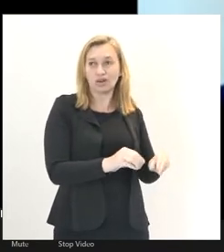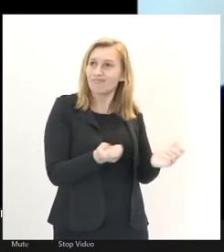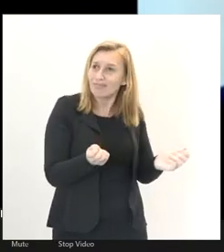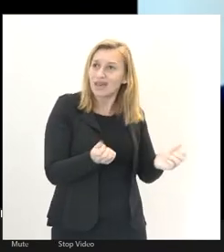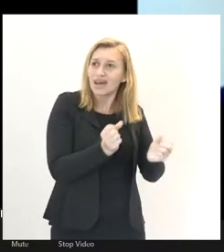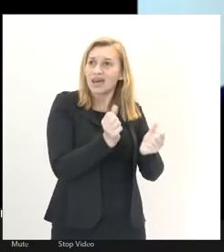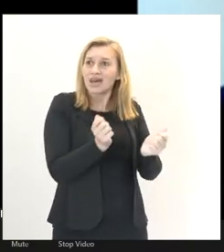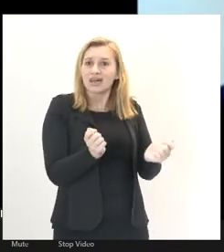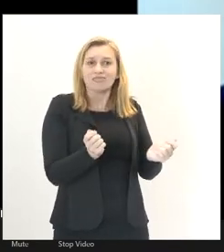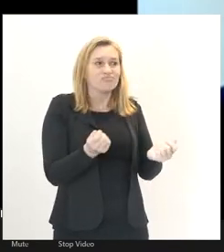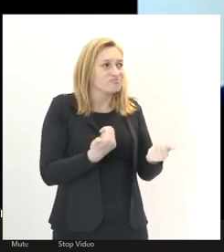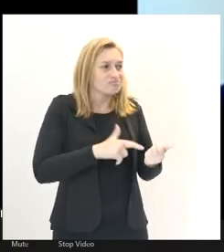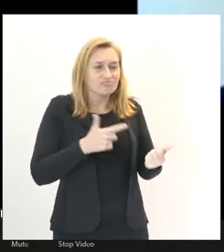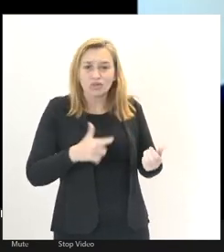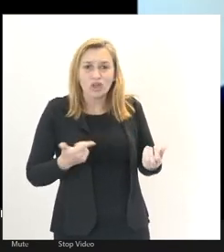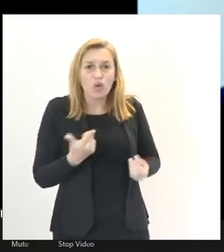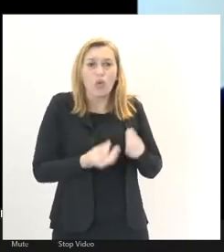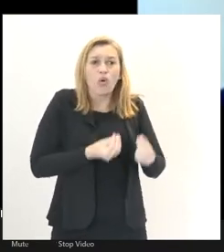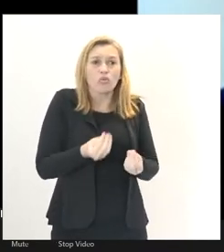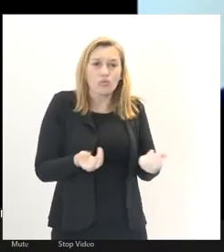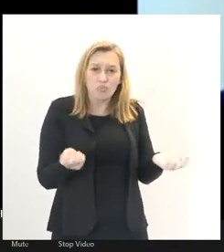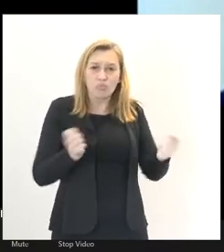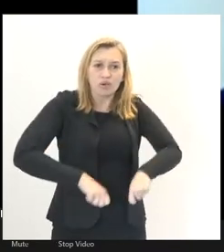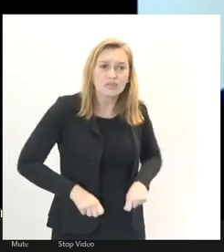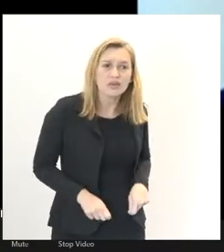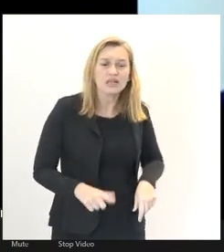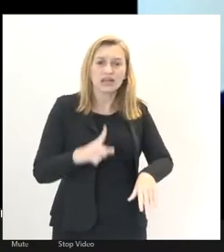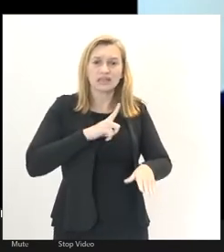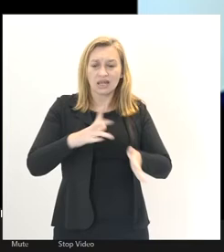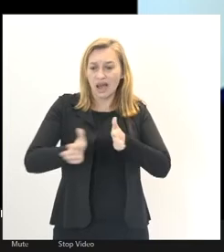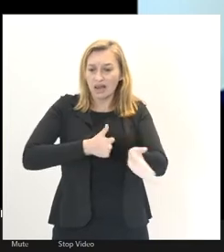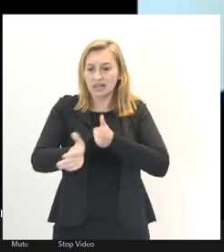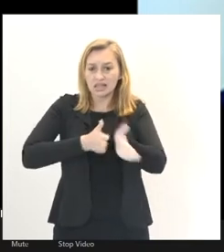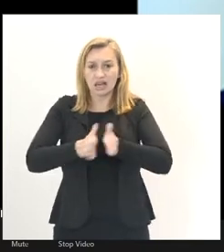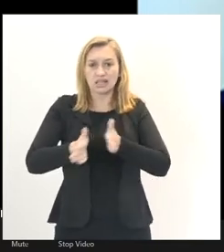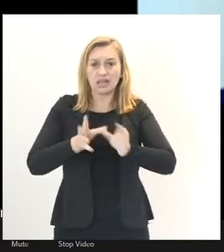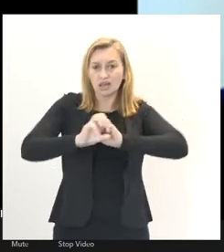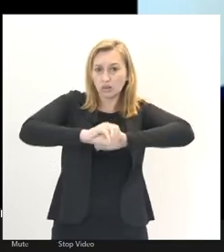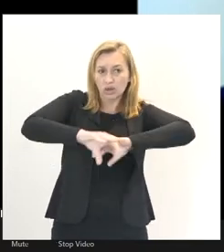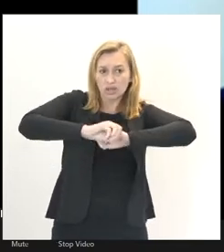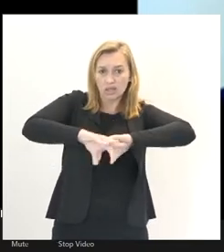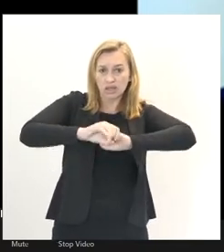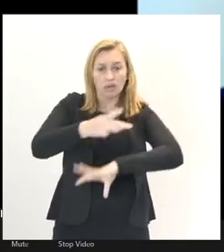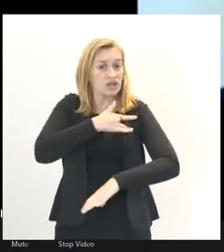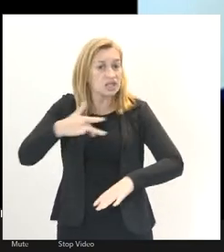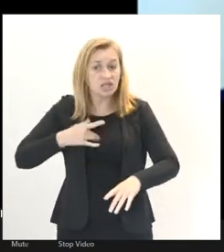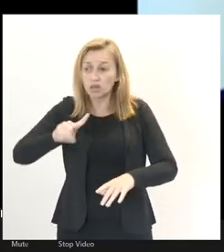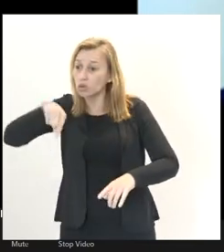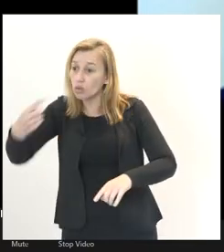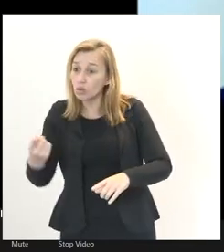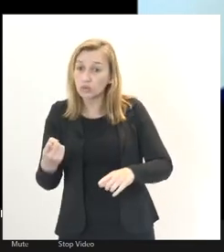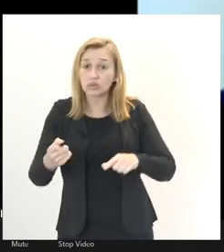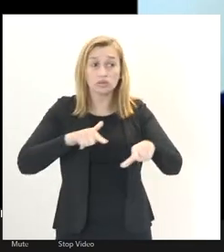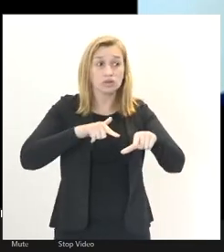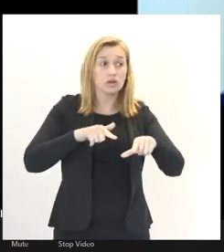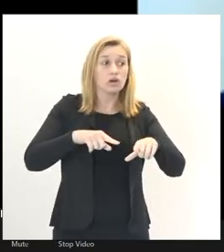impossibilitando que o povo possa ter acesso à educação, à saúde e aos demais serviços.